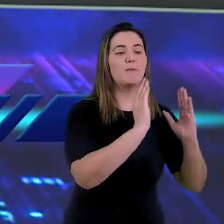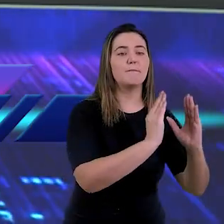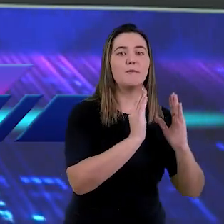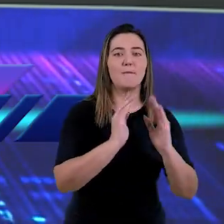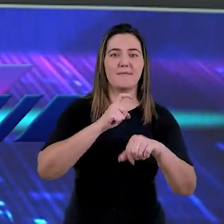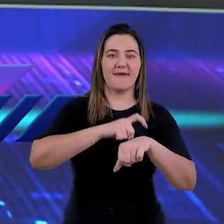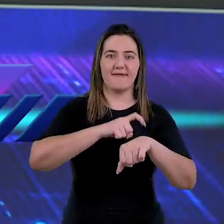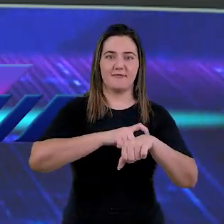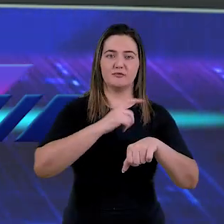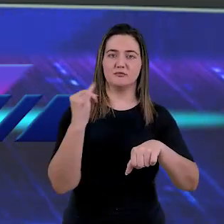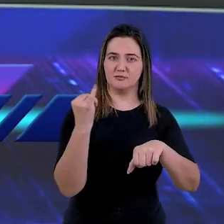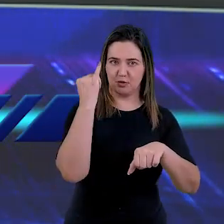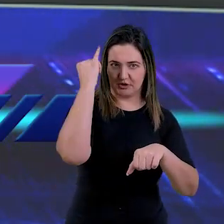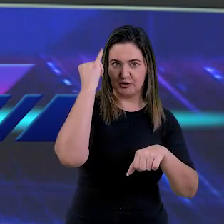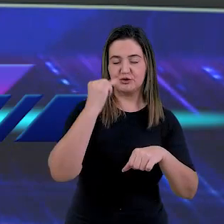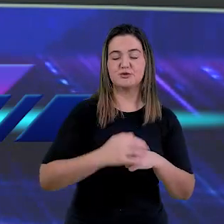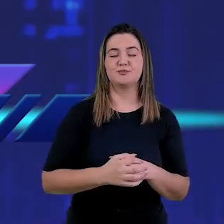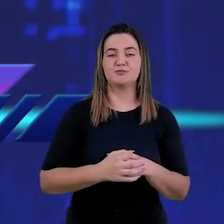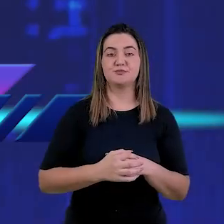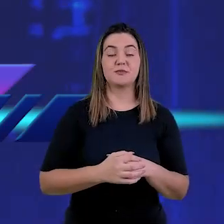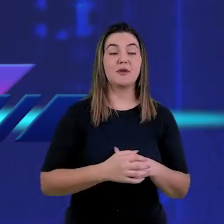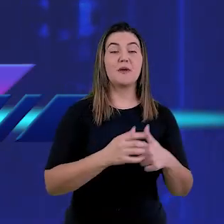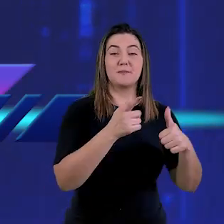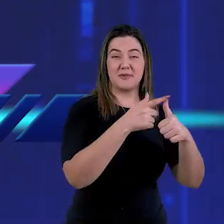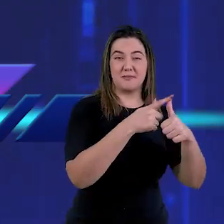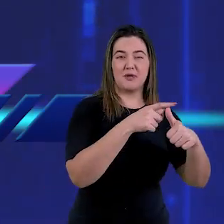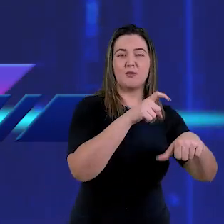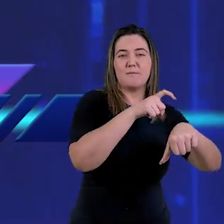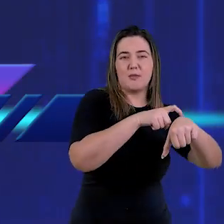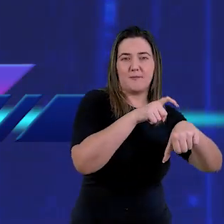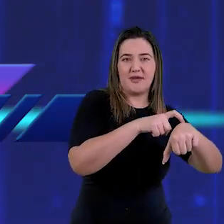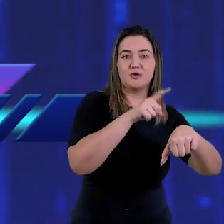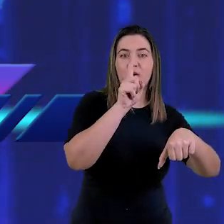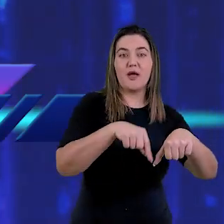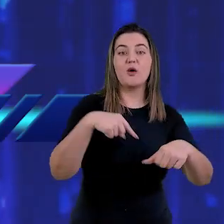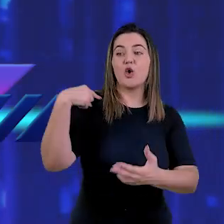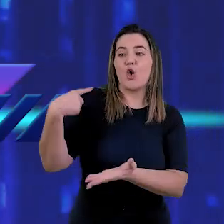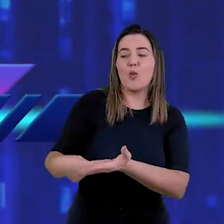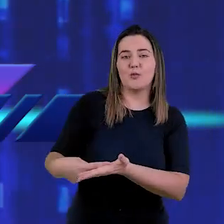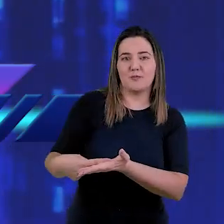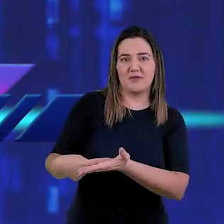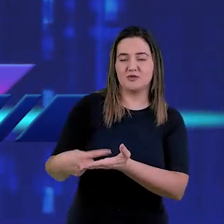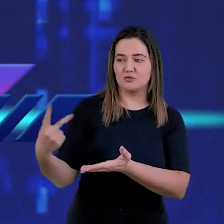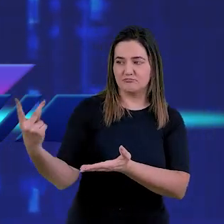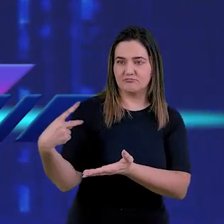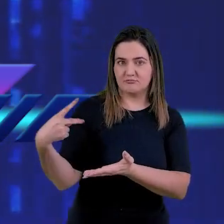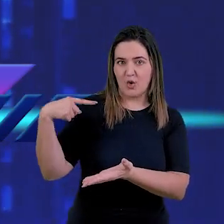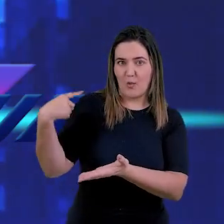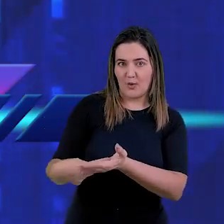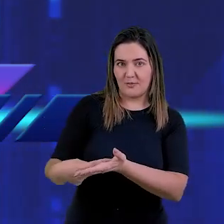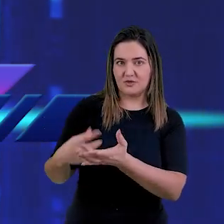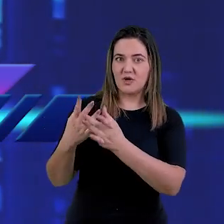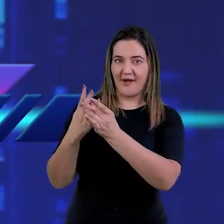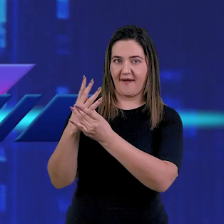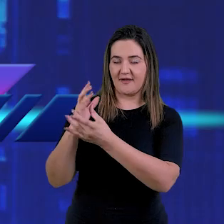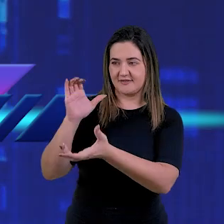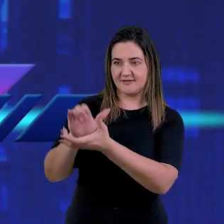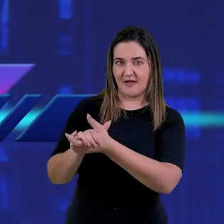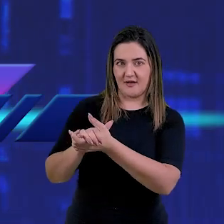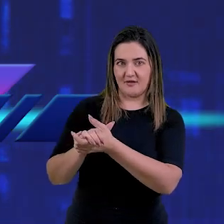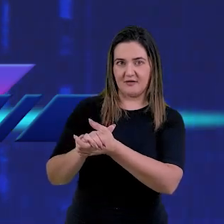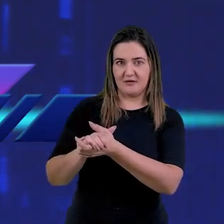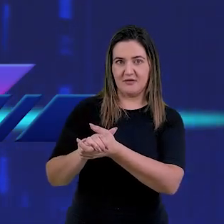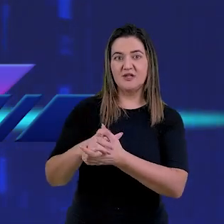eram muito importantes. O primeiro momento era o compromisso matrimonial, que tinha